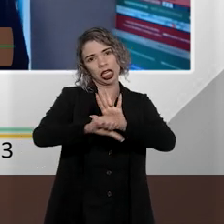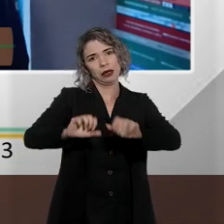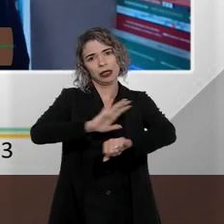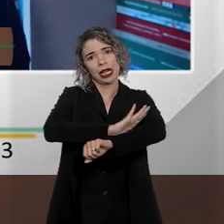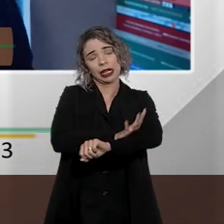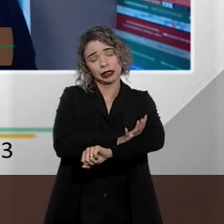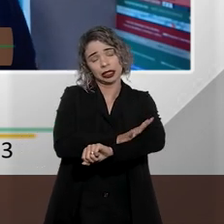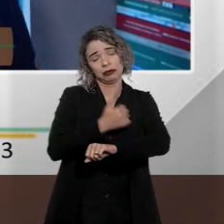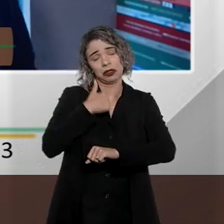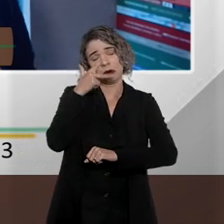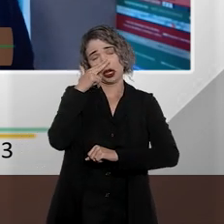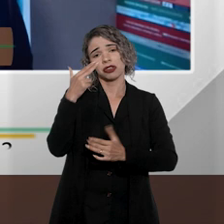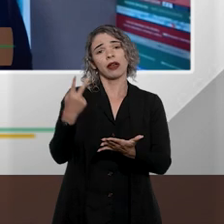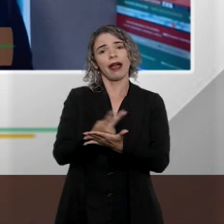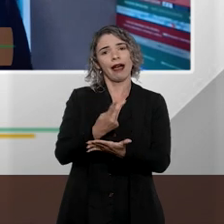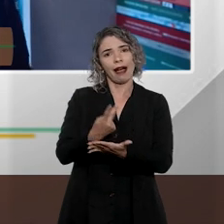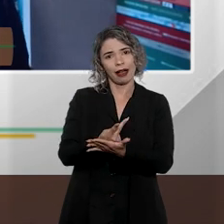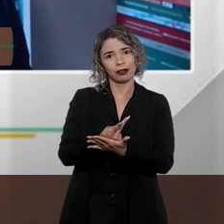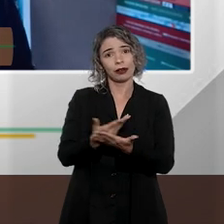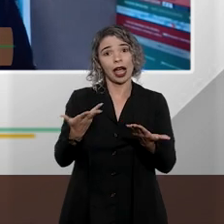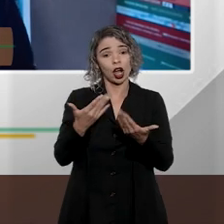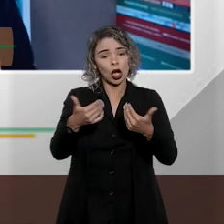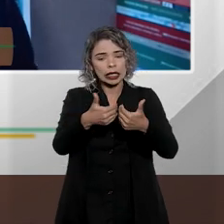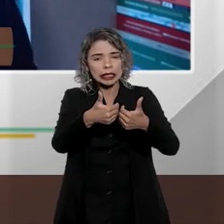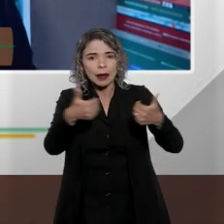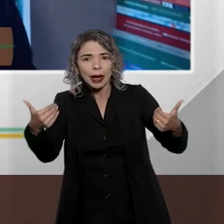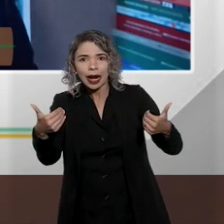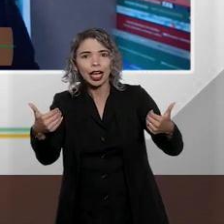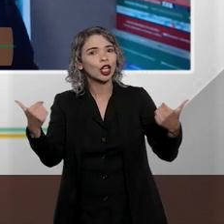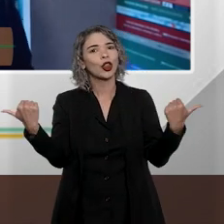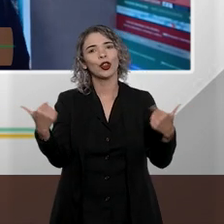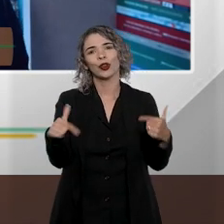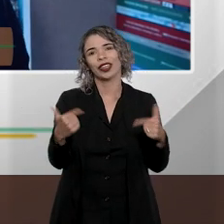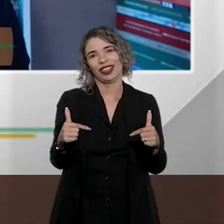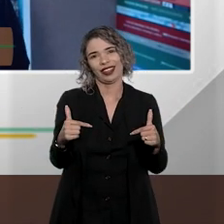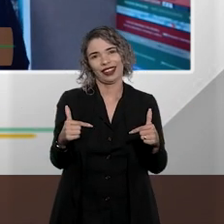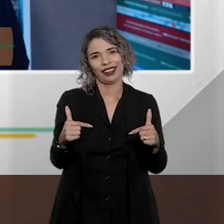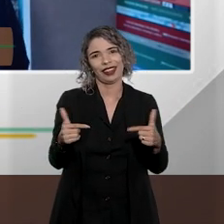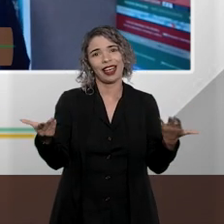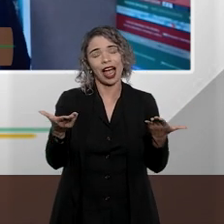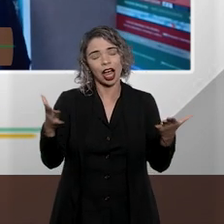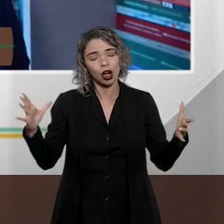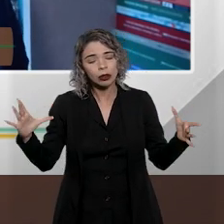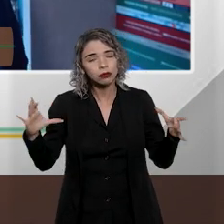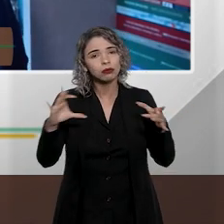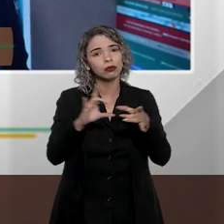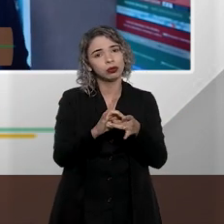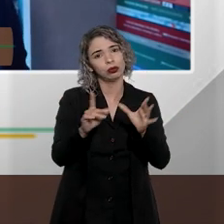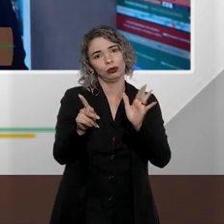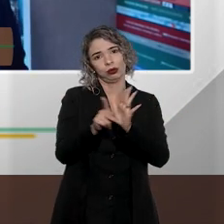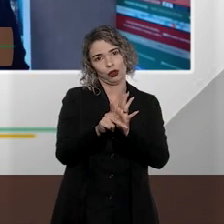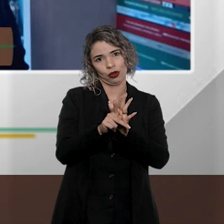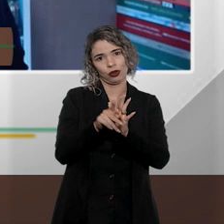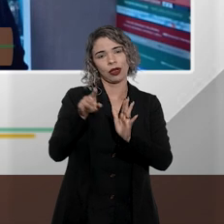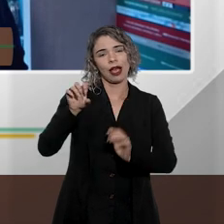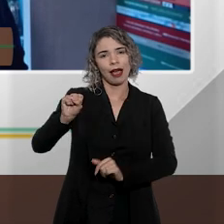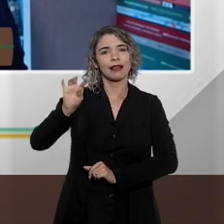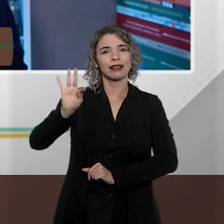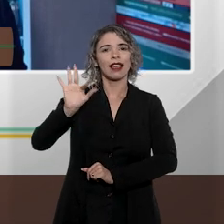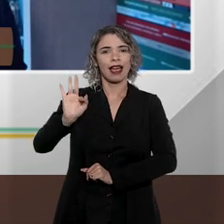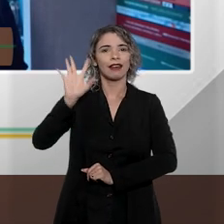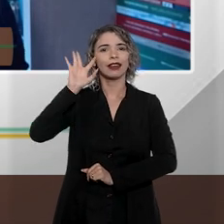parecia um equívoco. E essa distinção artificial foi revertida, por assim dizer, pelo STF, mas de fato